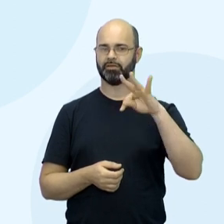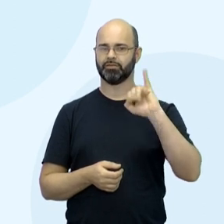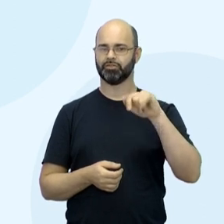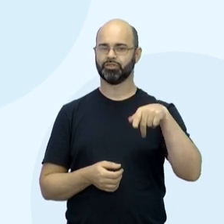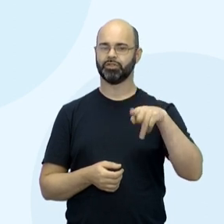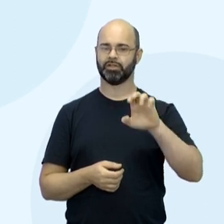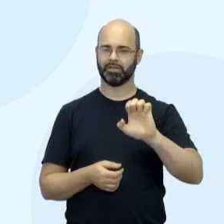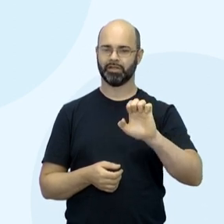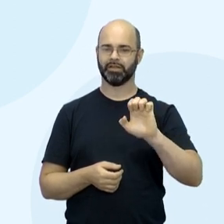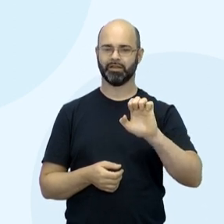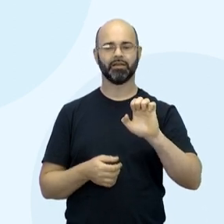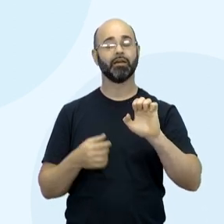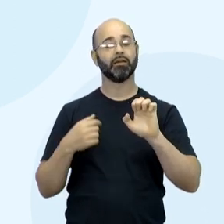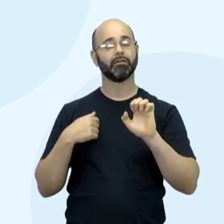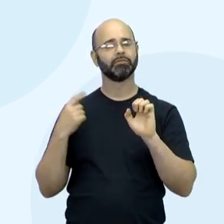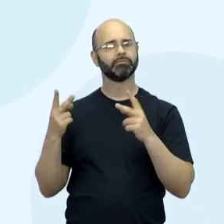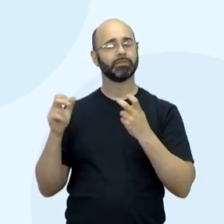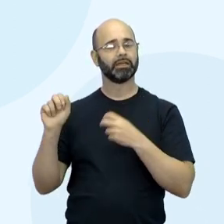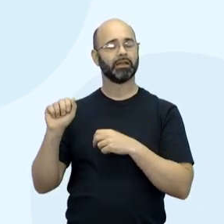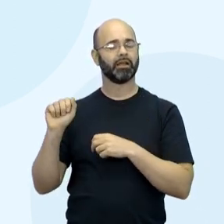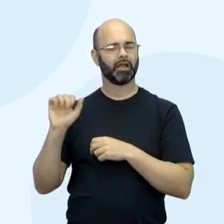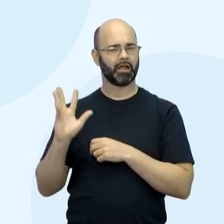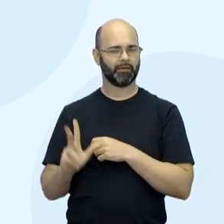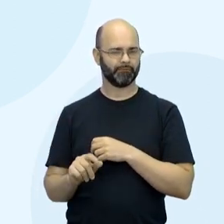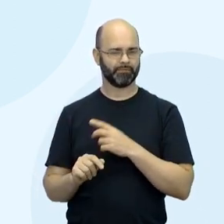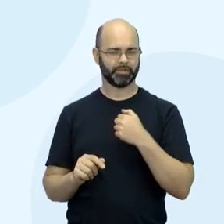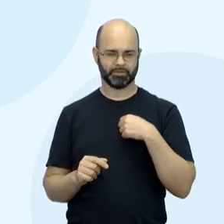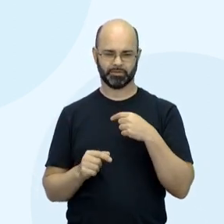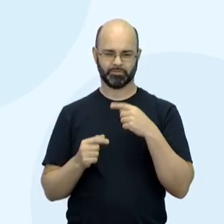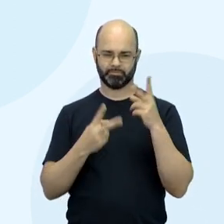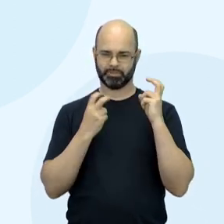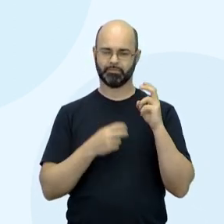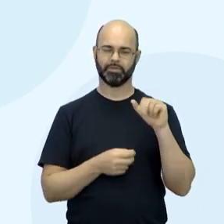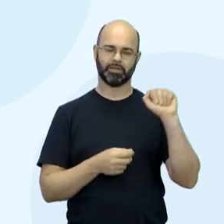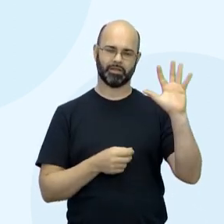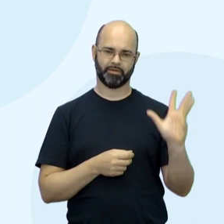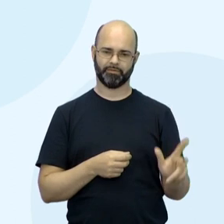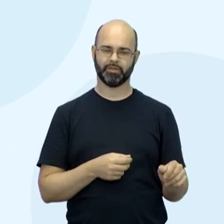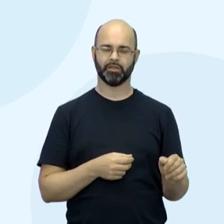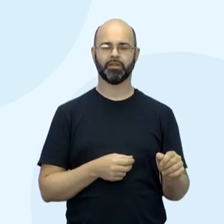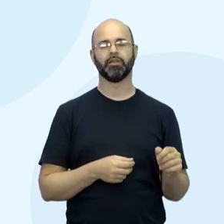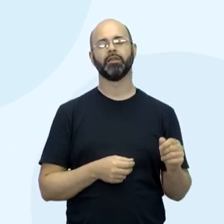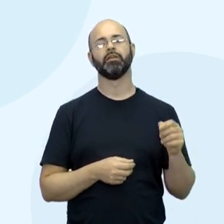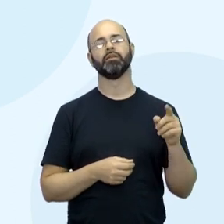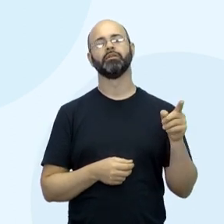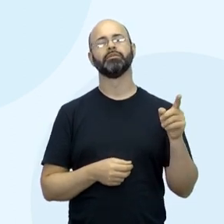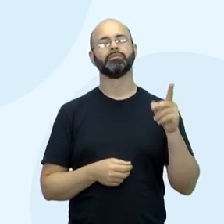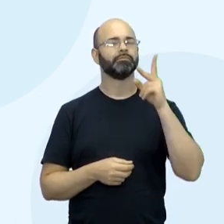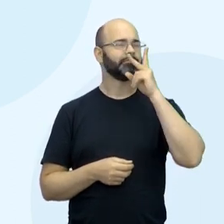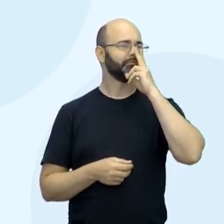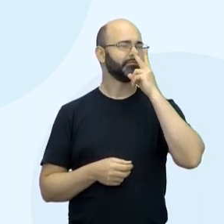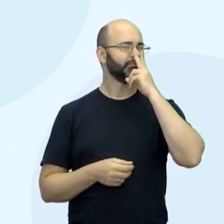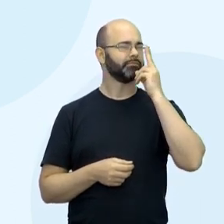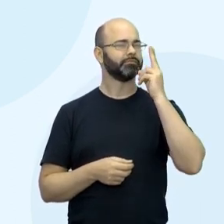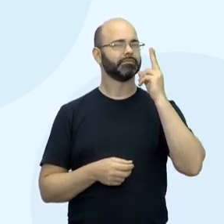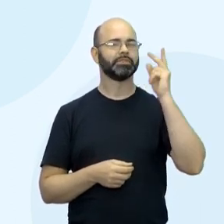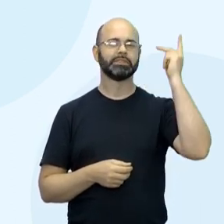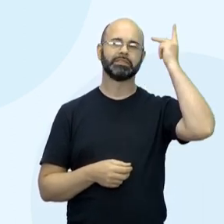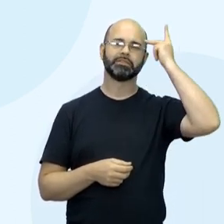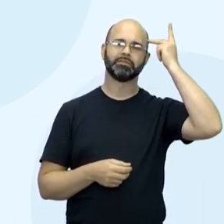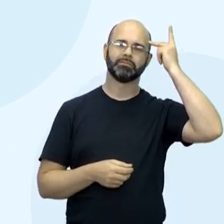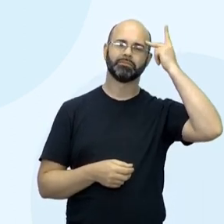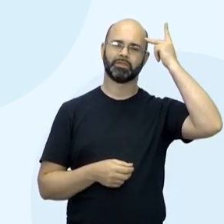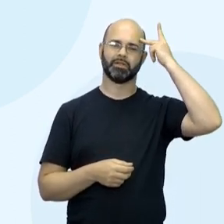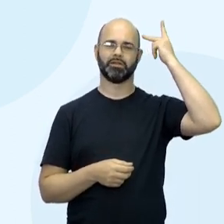percebi que a África, pelo menos o espaço em que acontece o filme, ele parece muito mais com São Paulo e